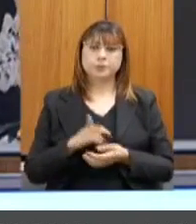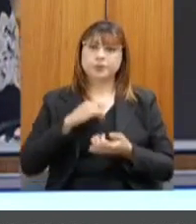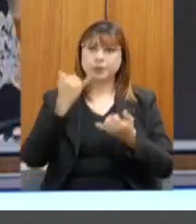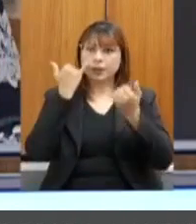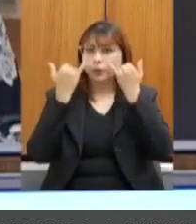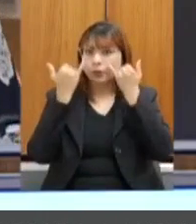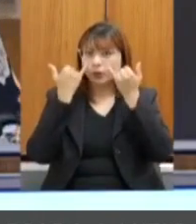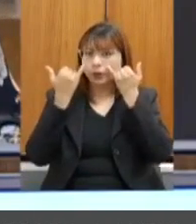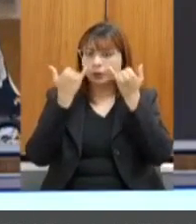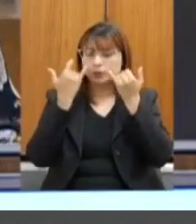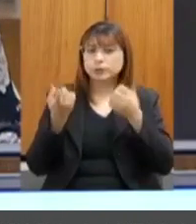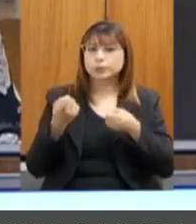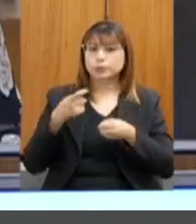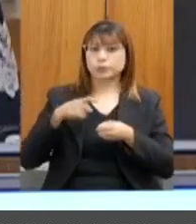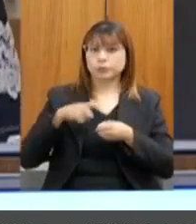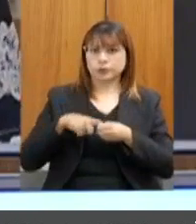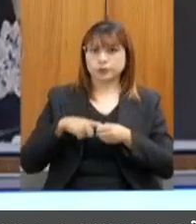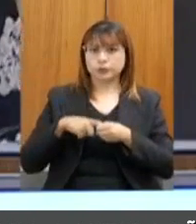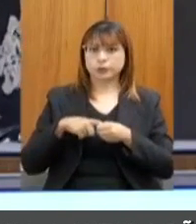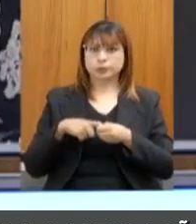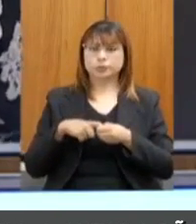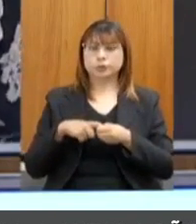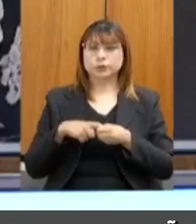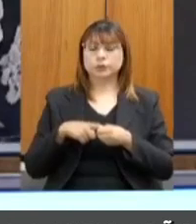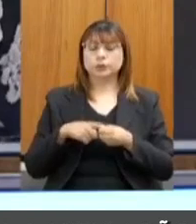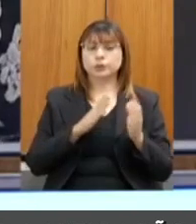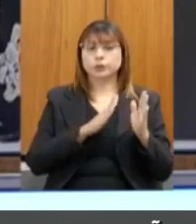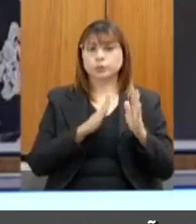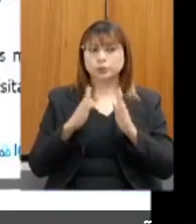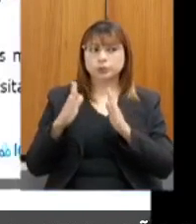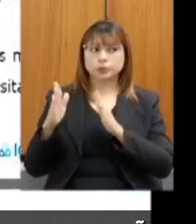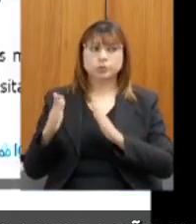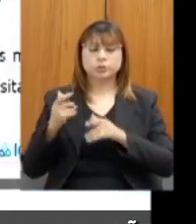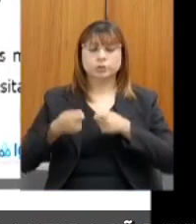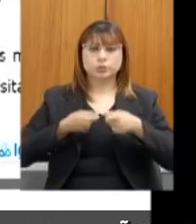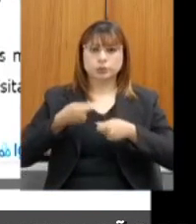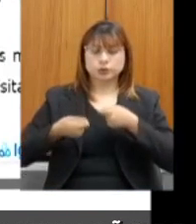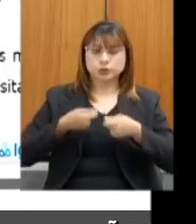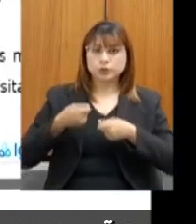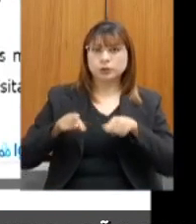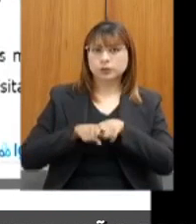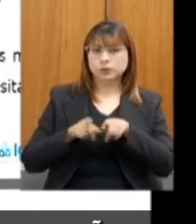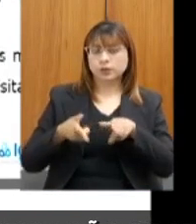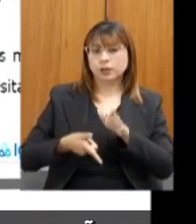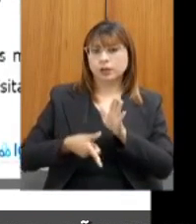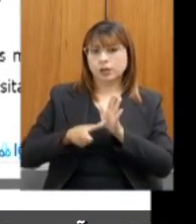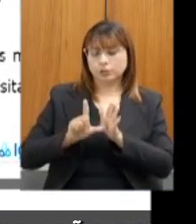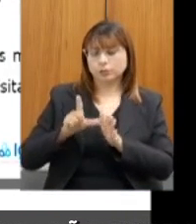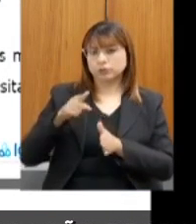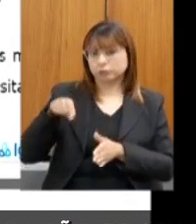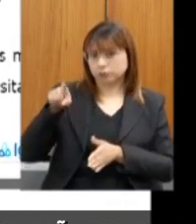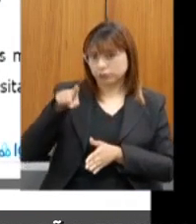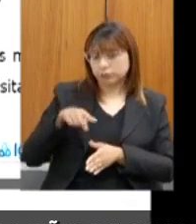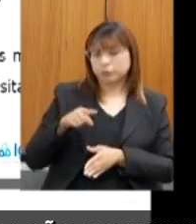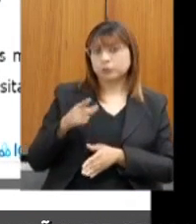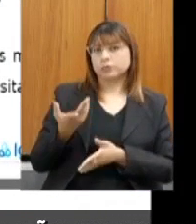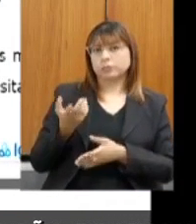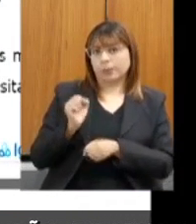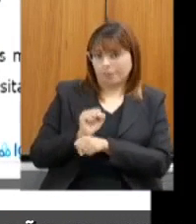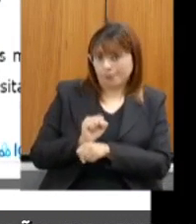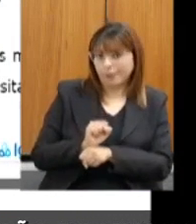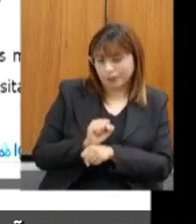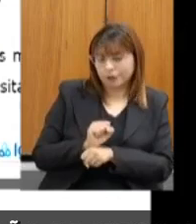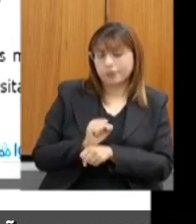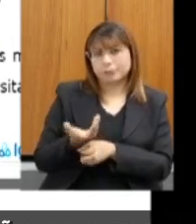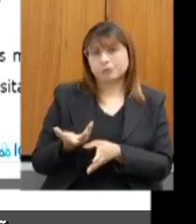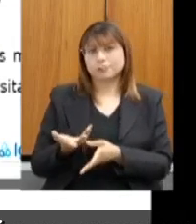nós retomamos os prazos dos processos administrativos, que também foram suspensos em função da pandemia e